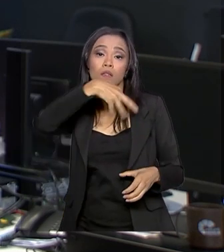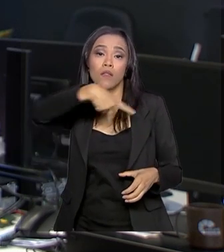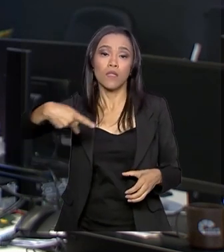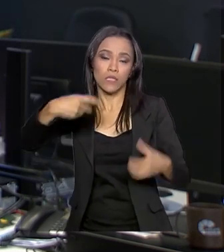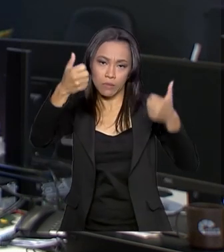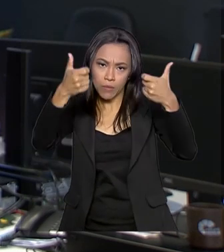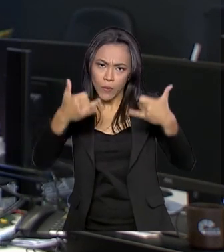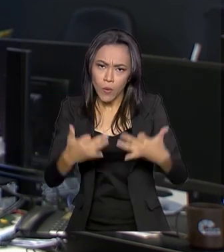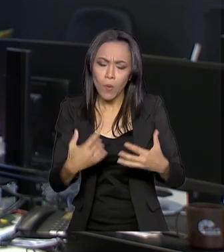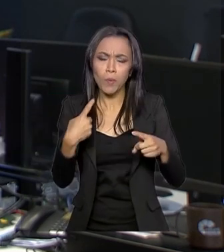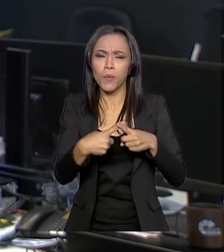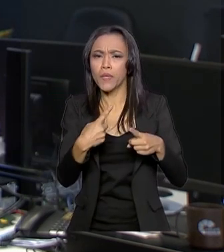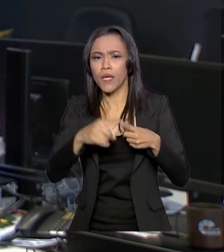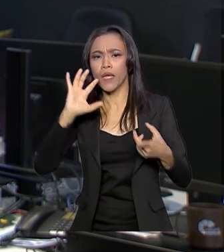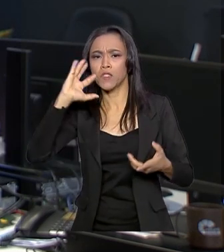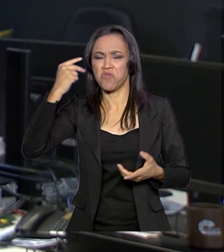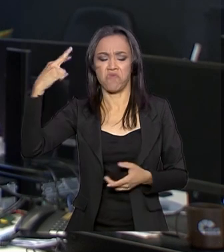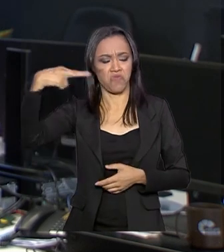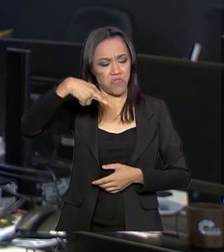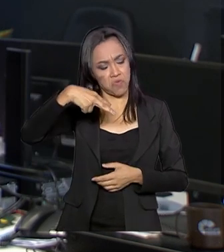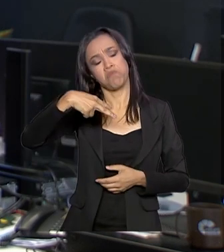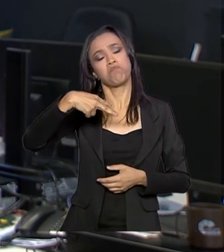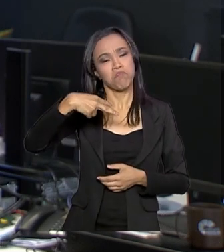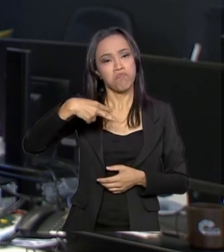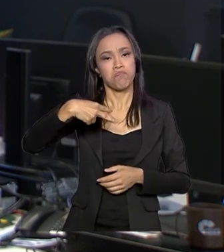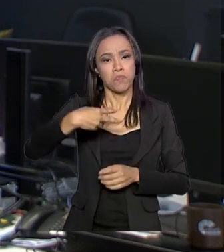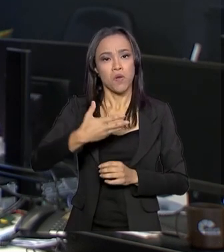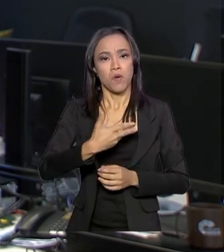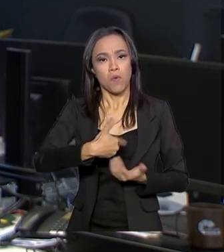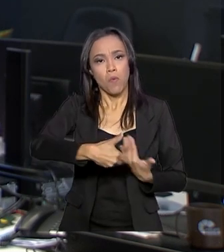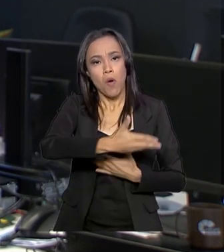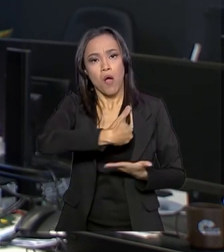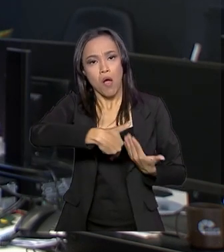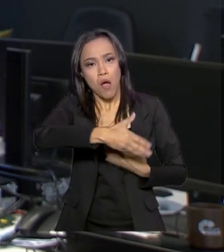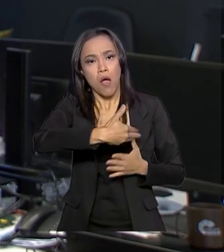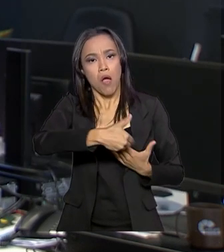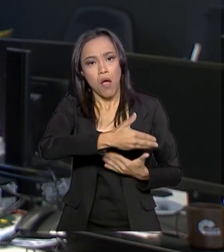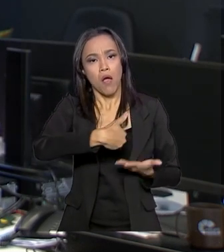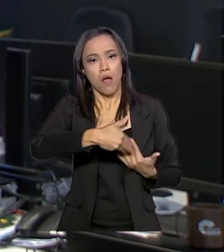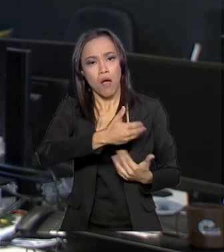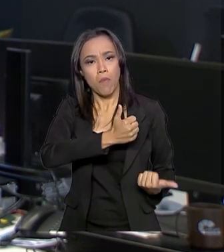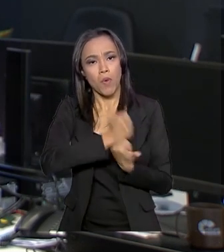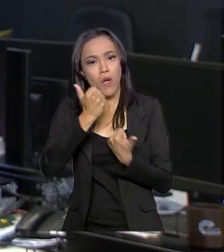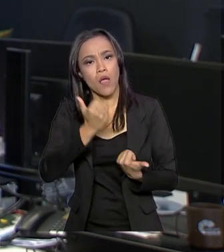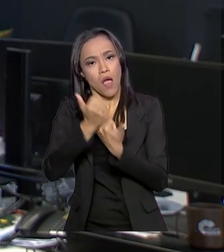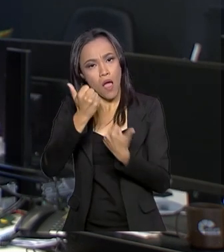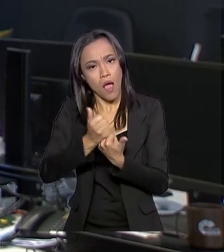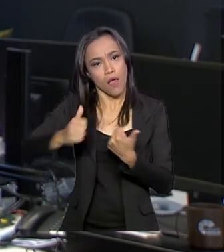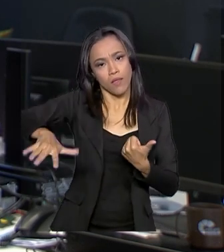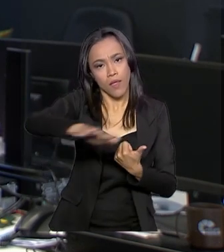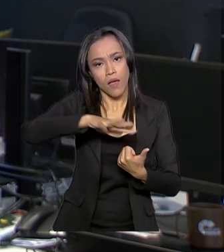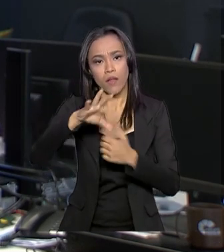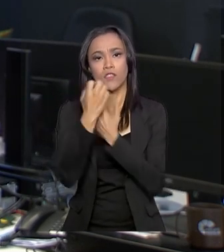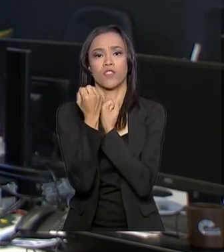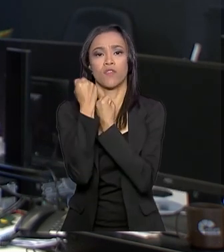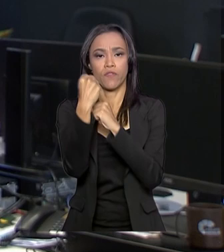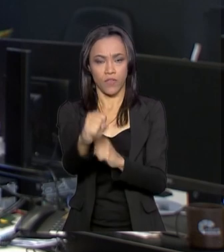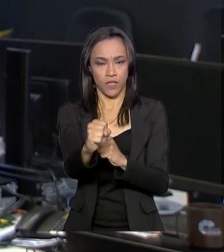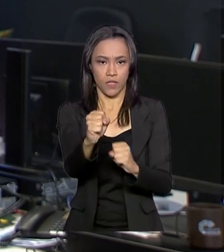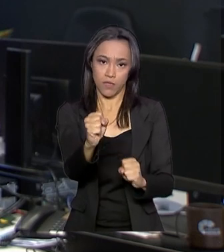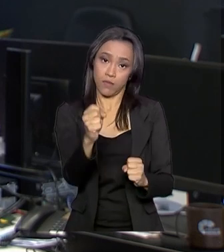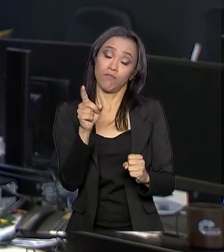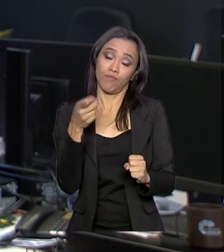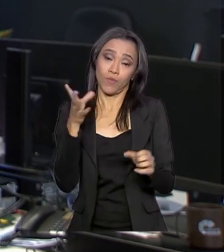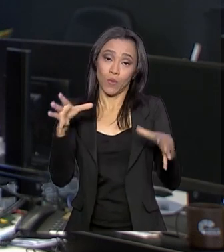tomada em sinal de reconhecimento mútuo dos países em aprofundar a cooperação do setor de defesa com os Estados